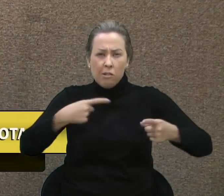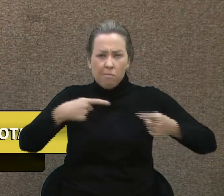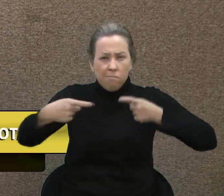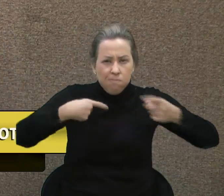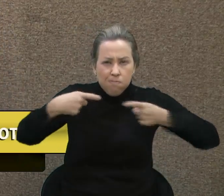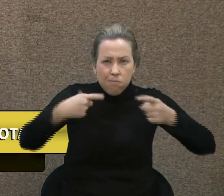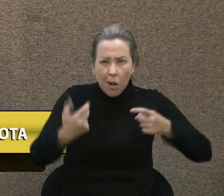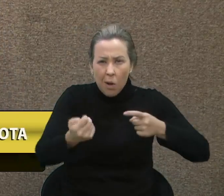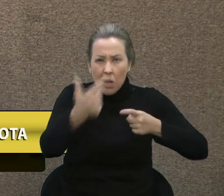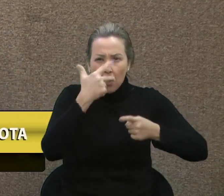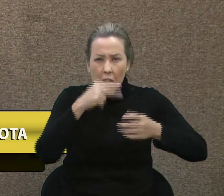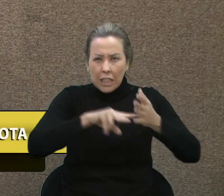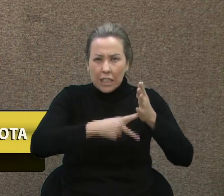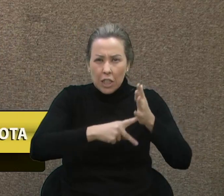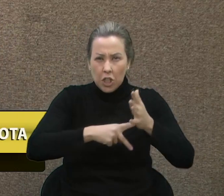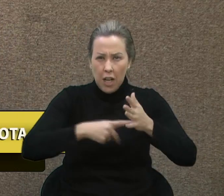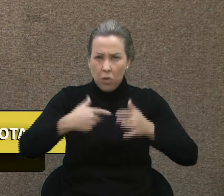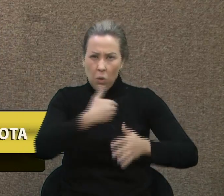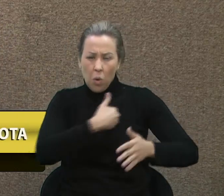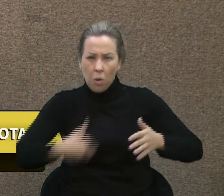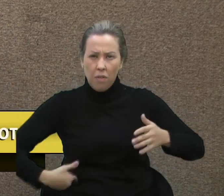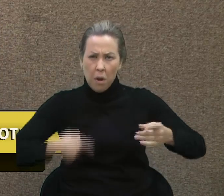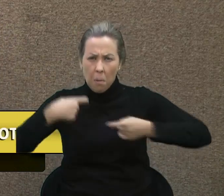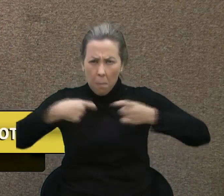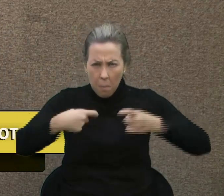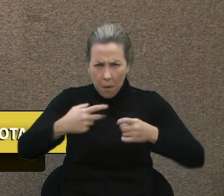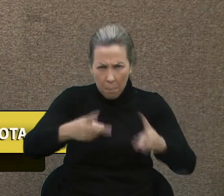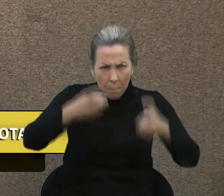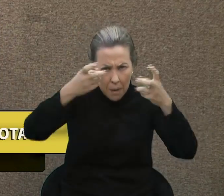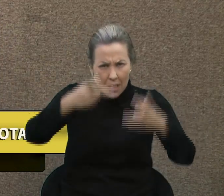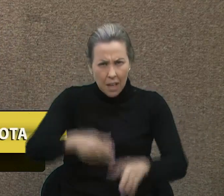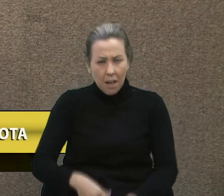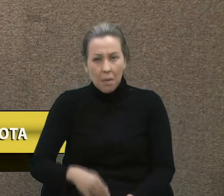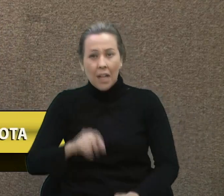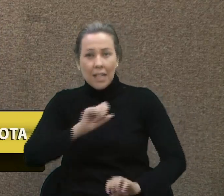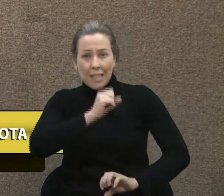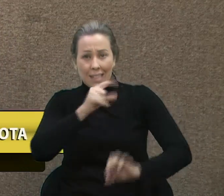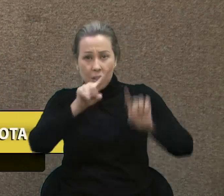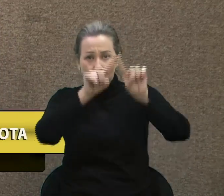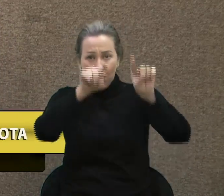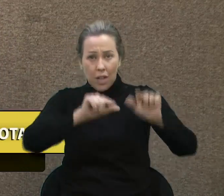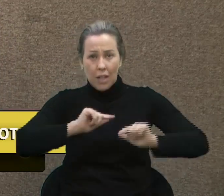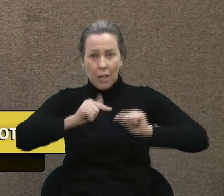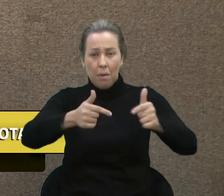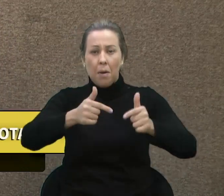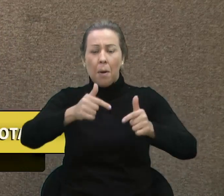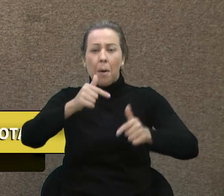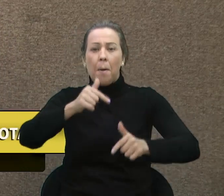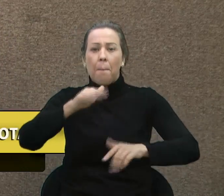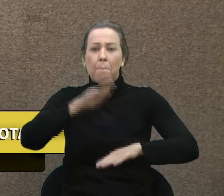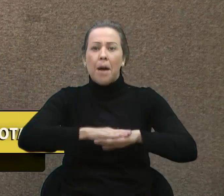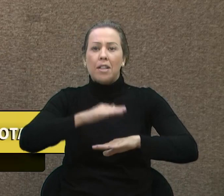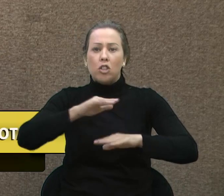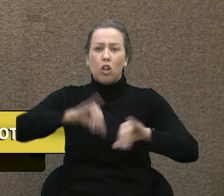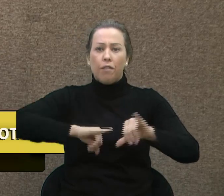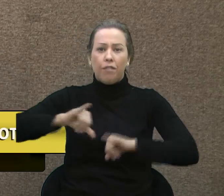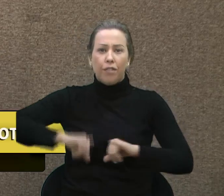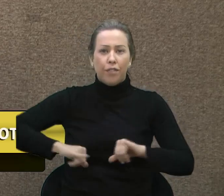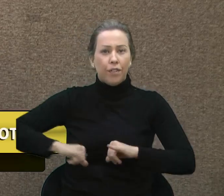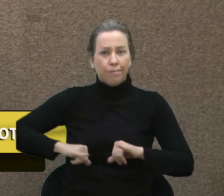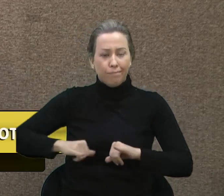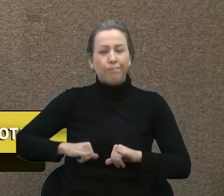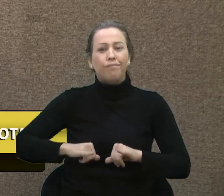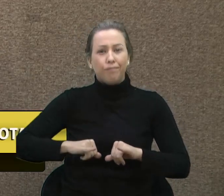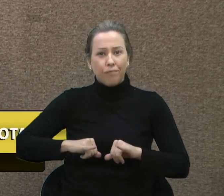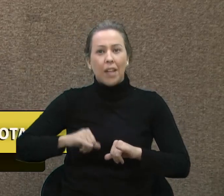e sindicato e não sei o quê, para quê? Para que quem trabalhe seja aquele que menos tenha. E